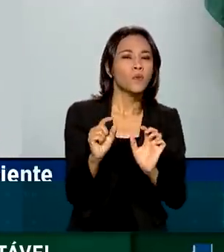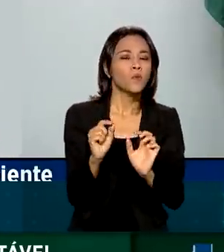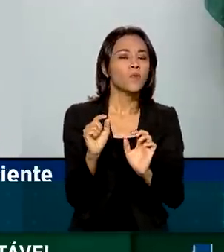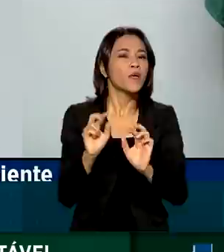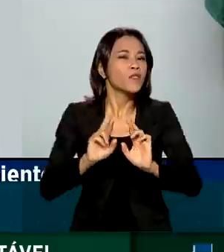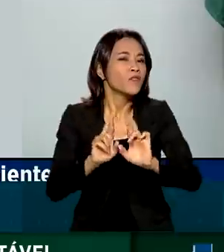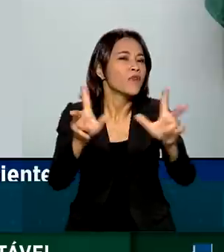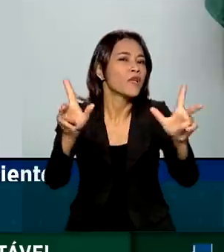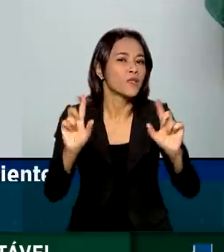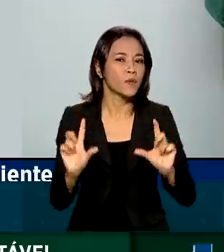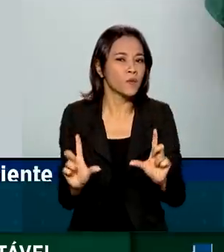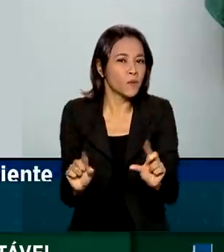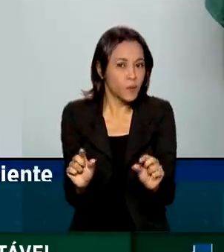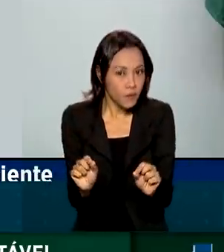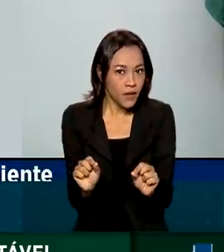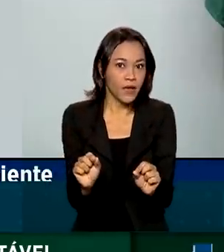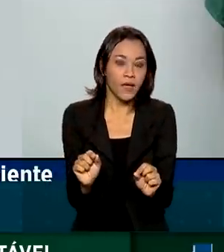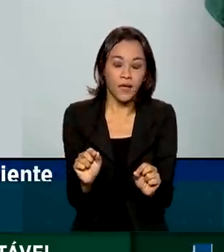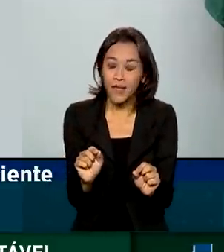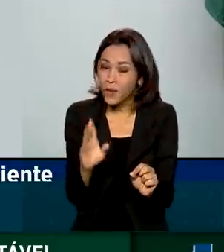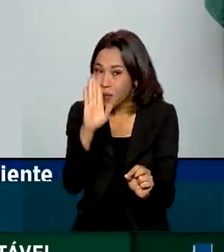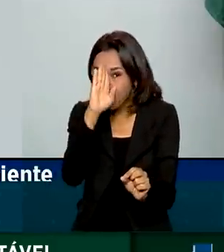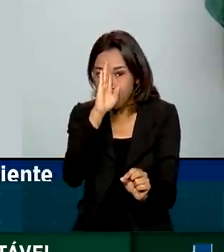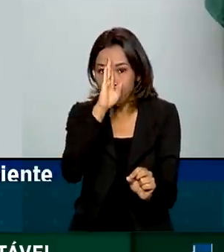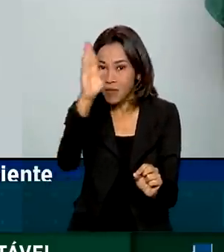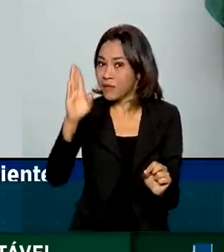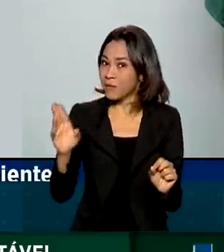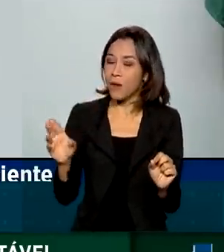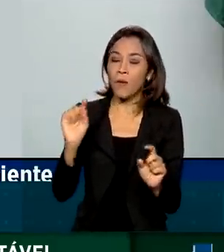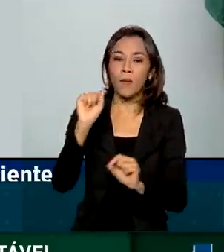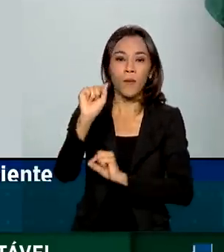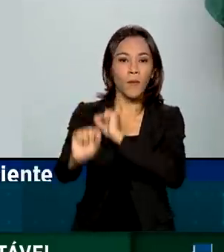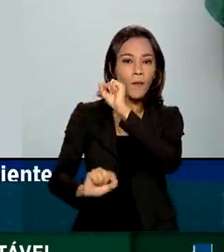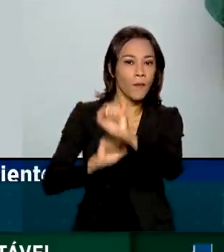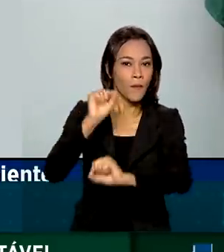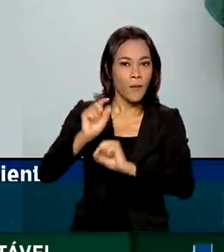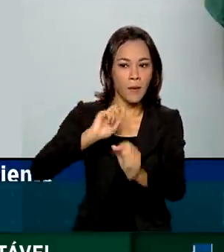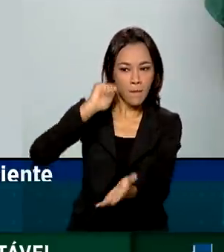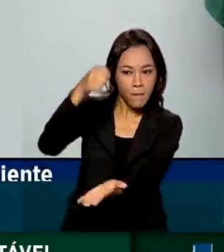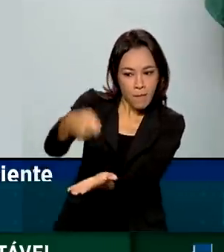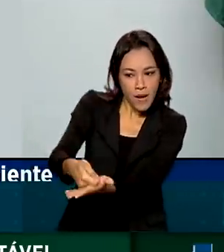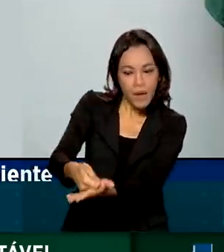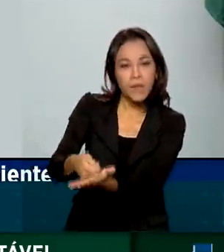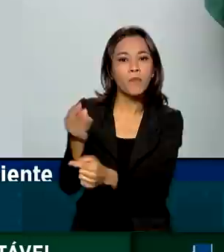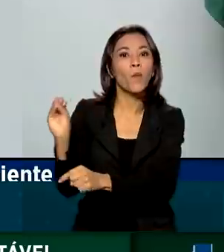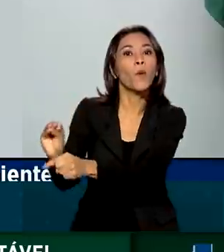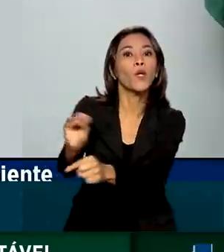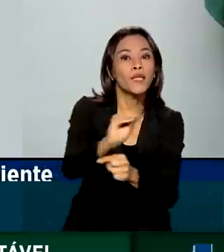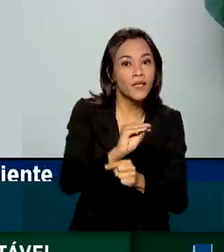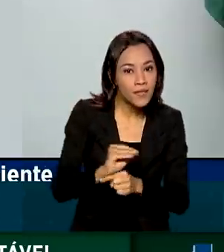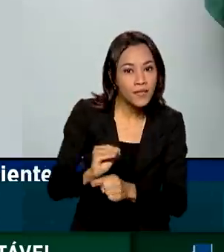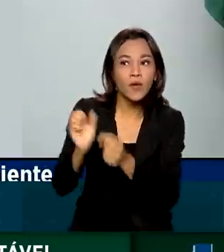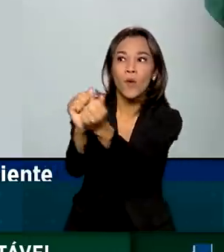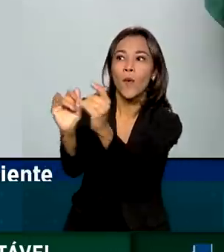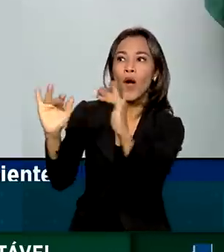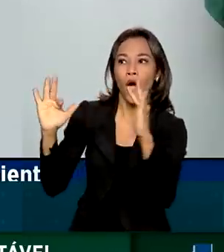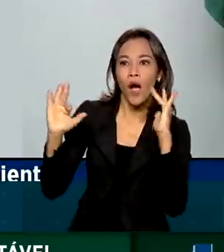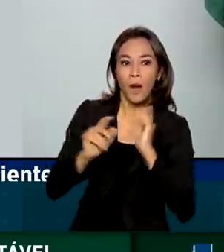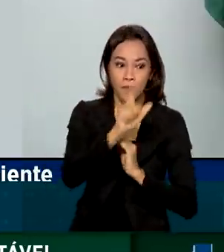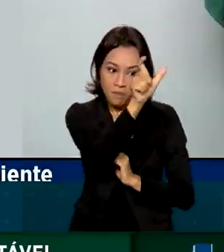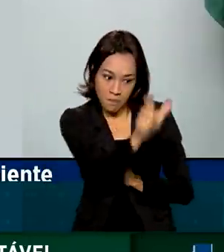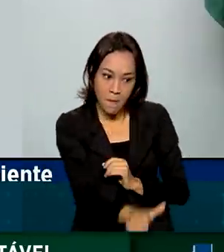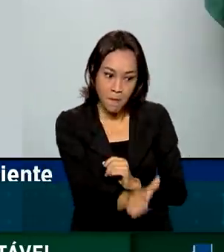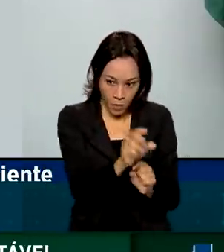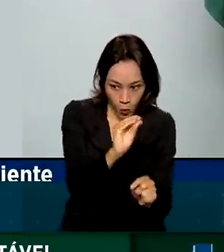o eixo mais importante do plano, pagamento por serviços ambientais, pagar para quem cuida de árvore,